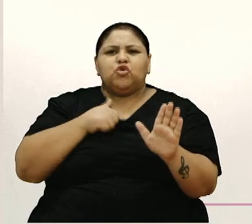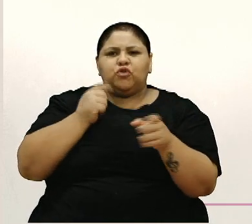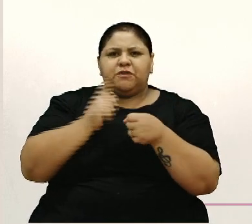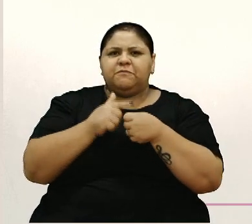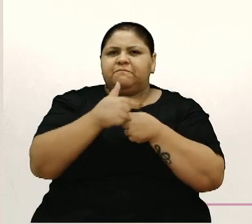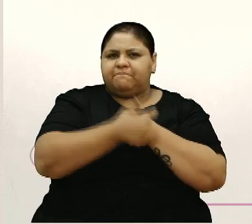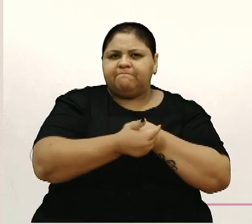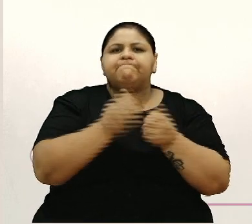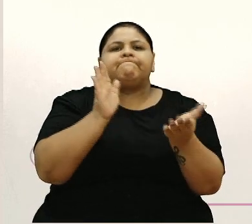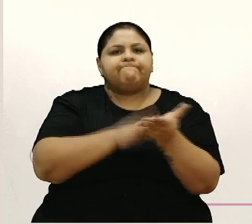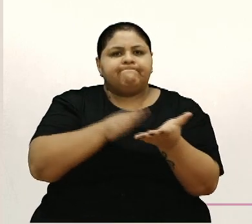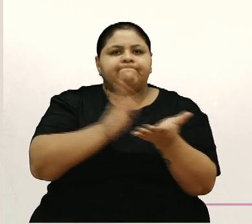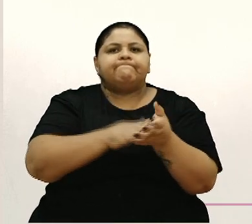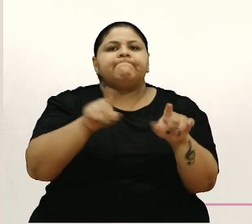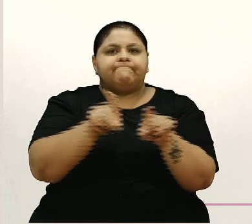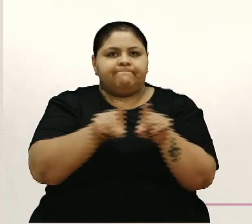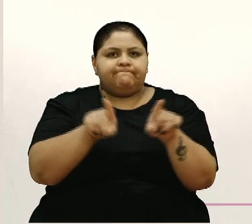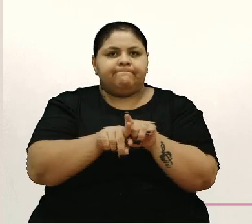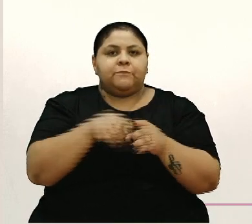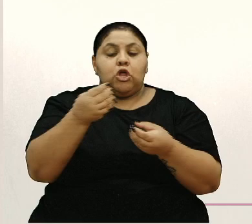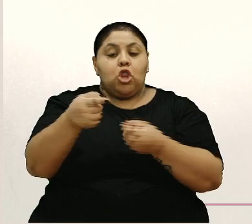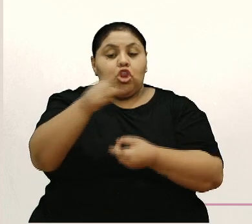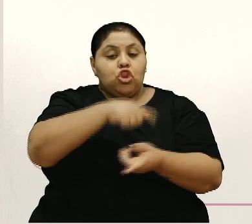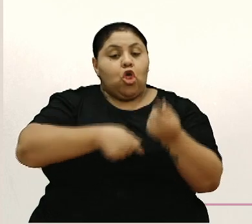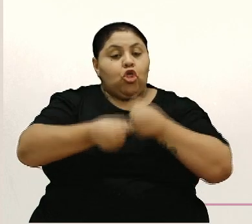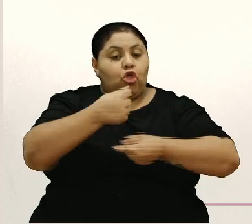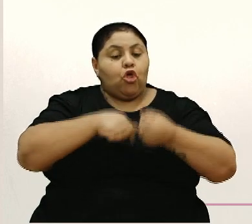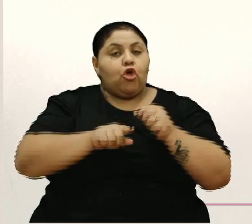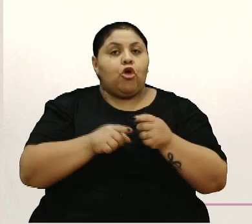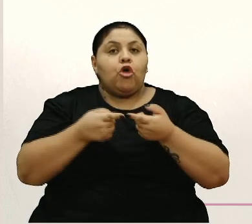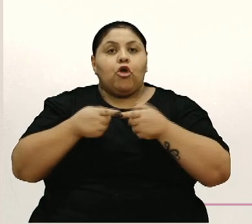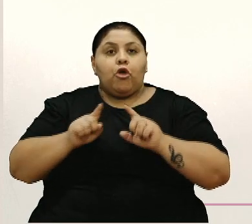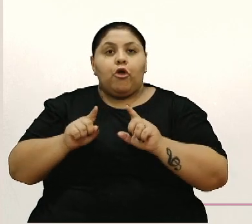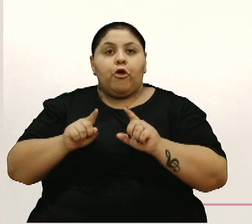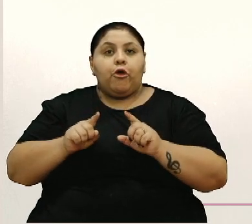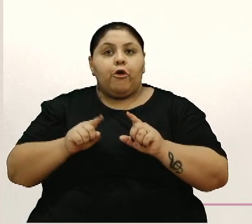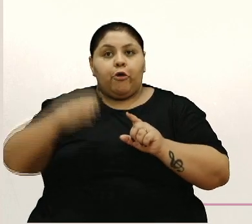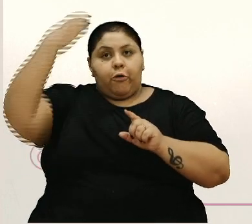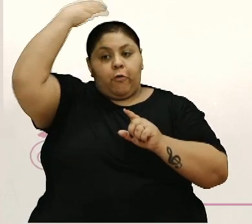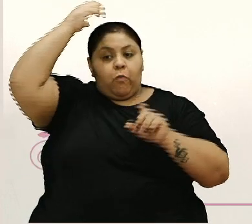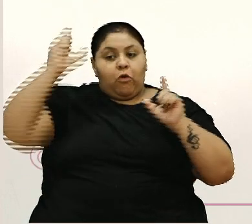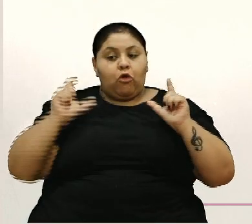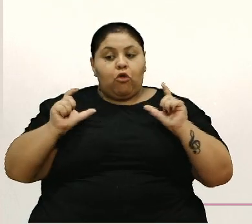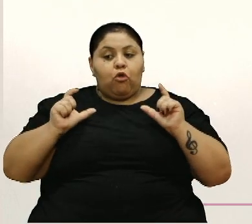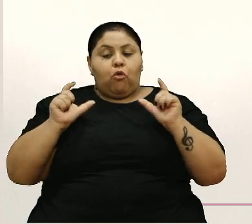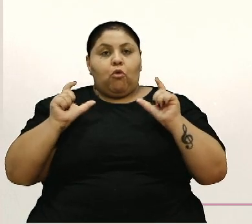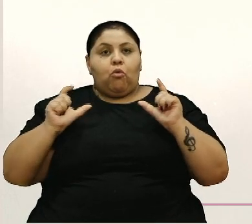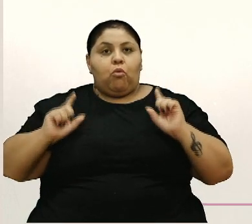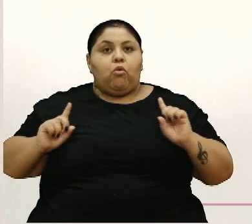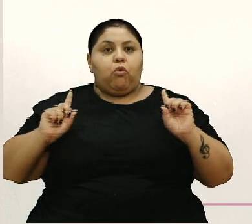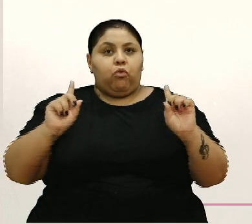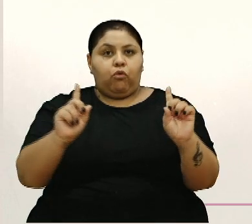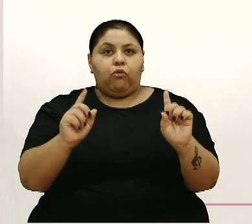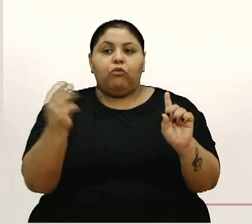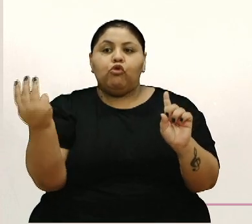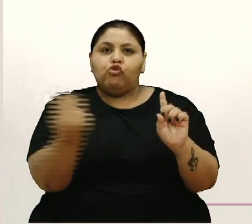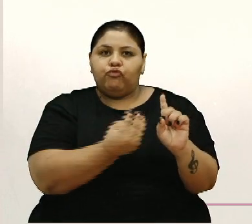Foi muito cobrado isso também, nós como administração da festa, mas as gurias aí, o trio correu esse Brasil afora,